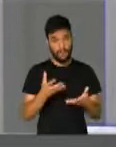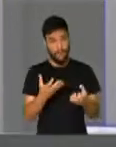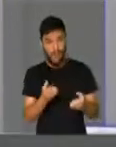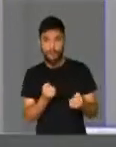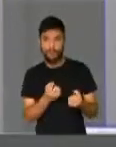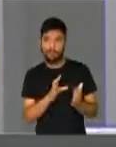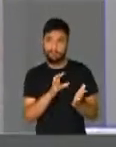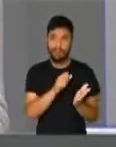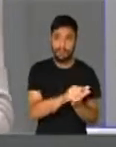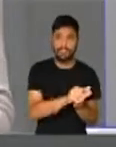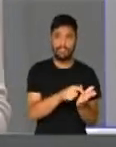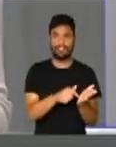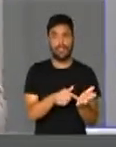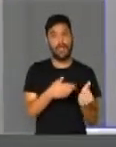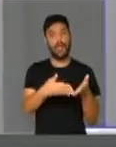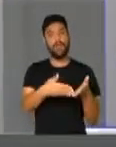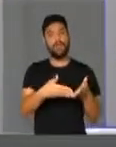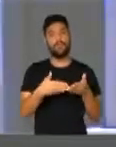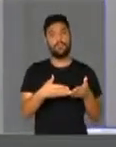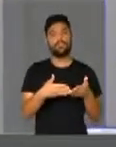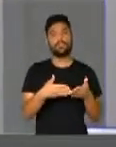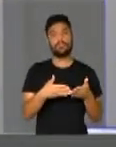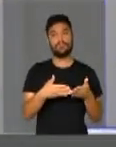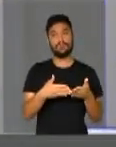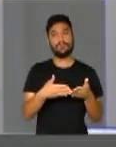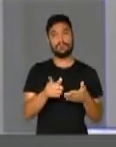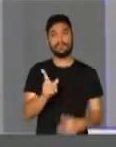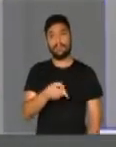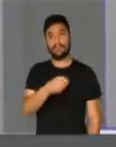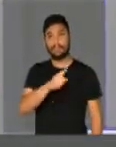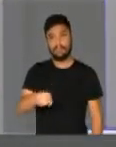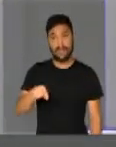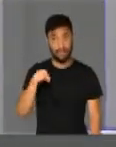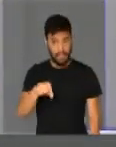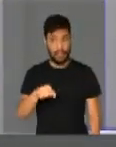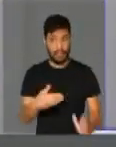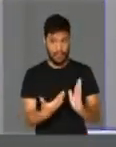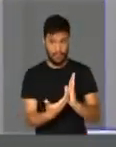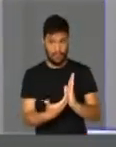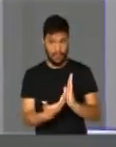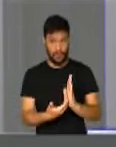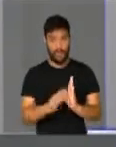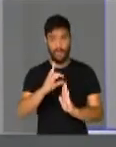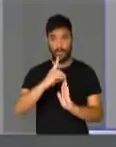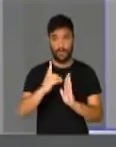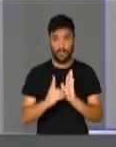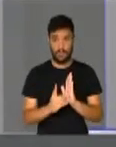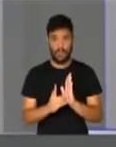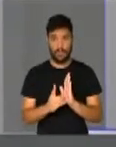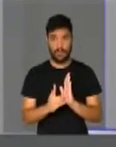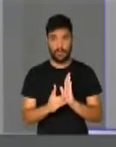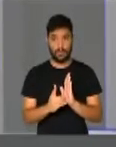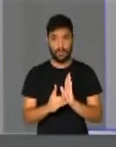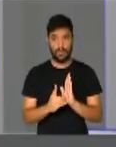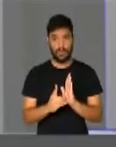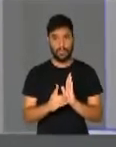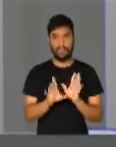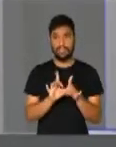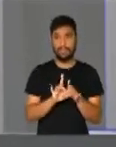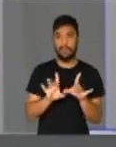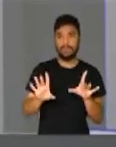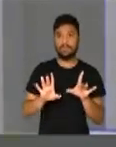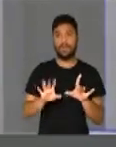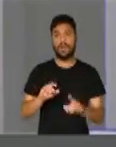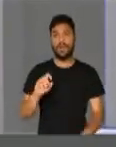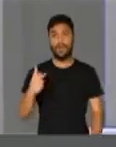protocolar o pedido para que seja derrubado aqui nessa casa o decreto de indulto do